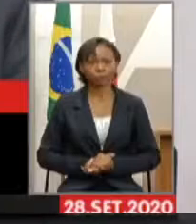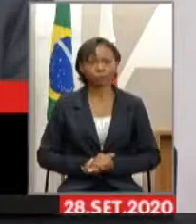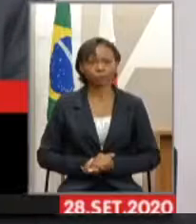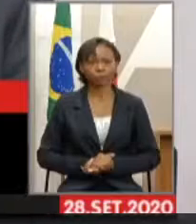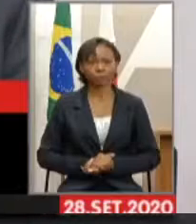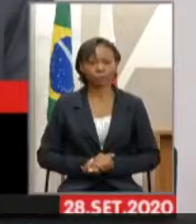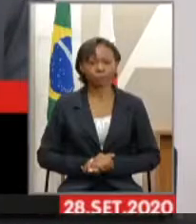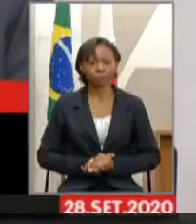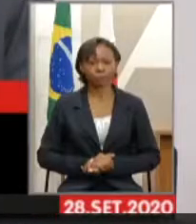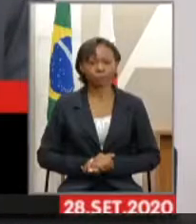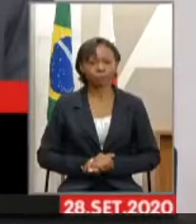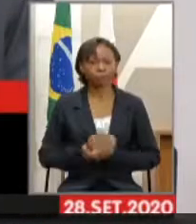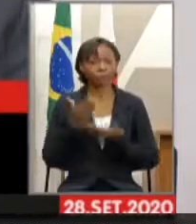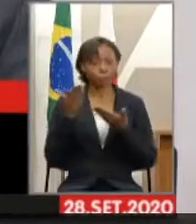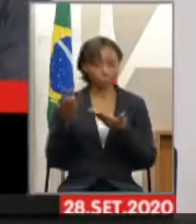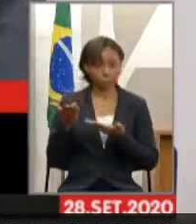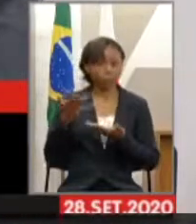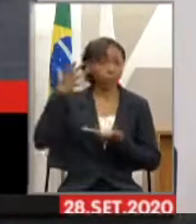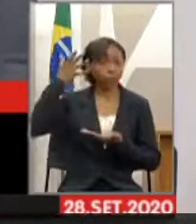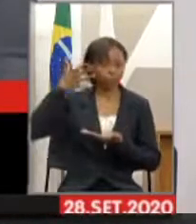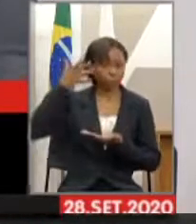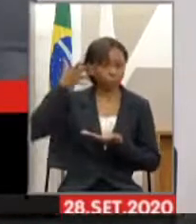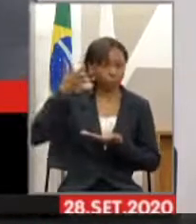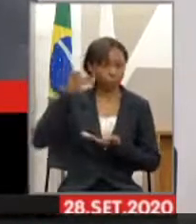eu vou dar a palavra para o...